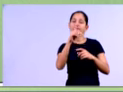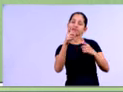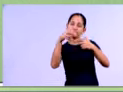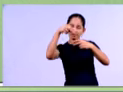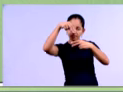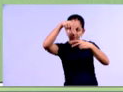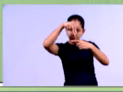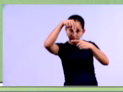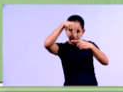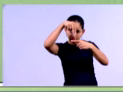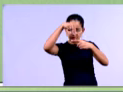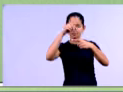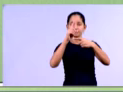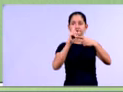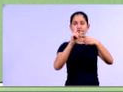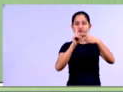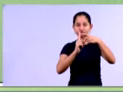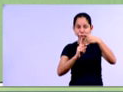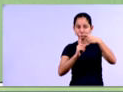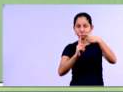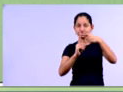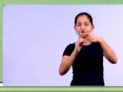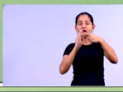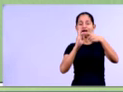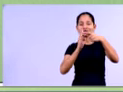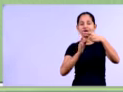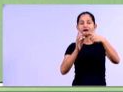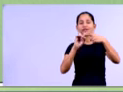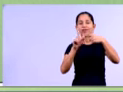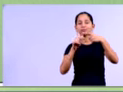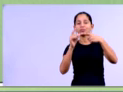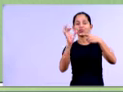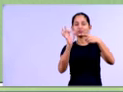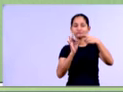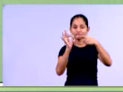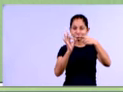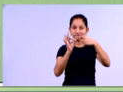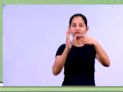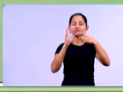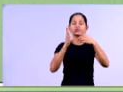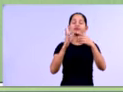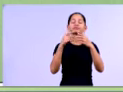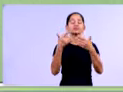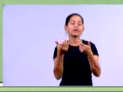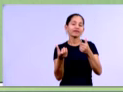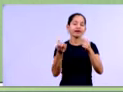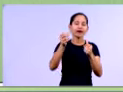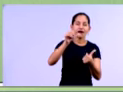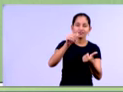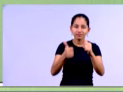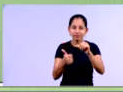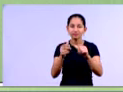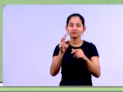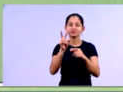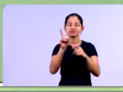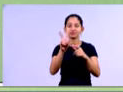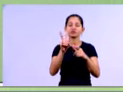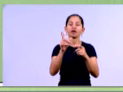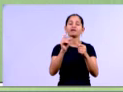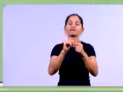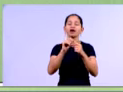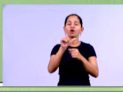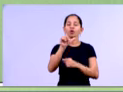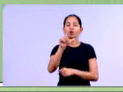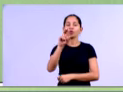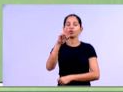total da receita líquida, ok? Assim, vamos calcular a análise vertical, então, da conta lucro bruto, tá, gente? Então,